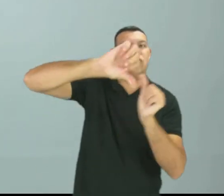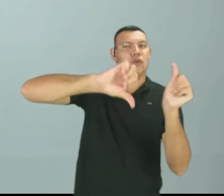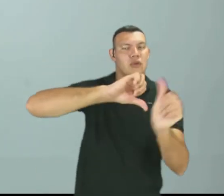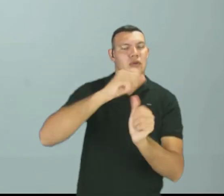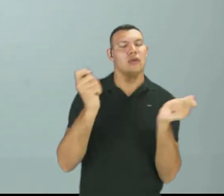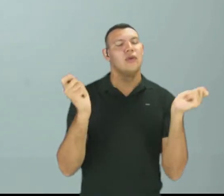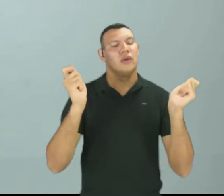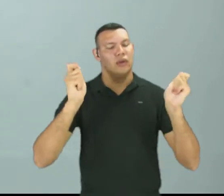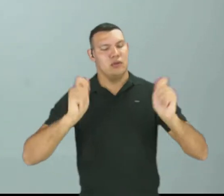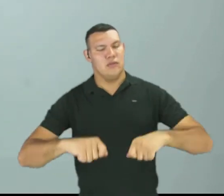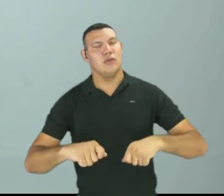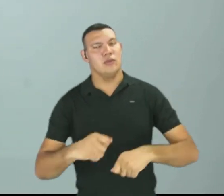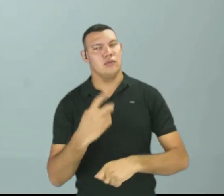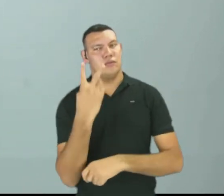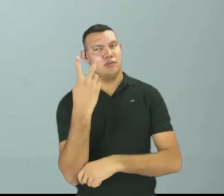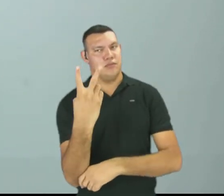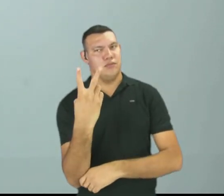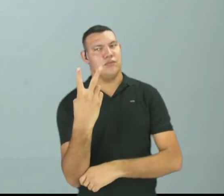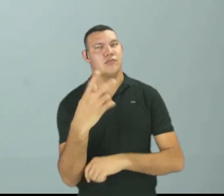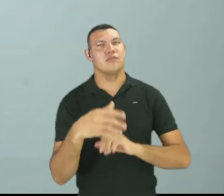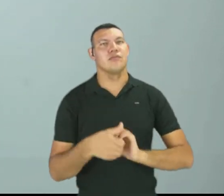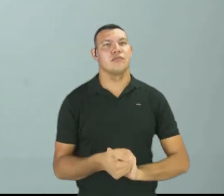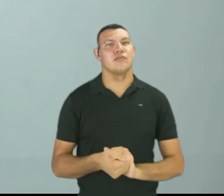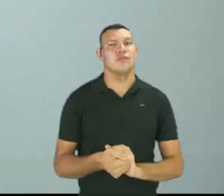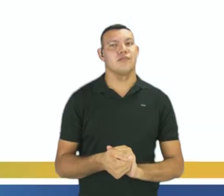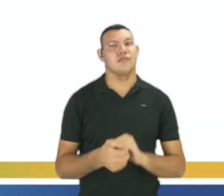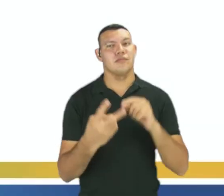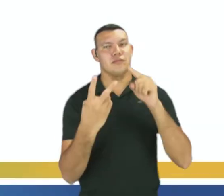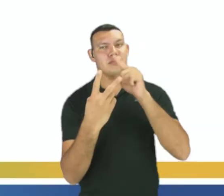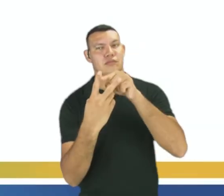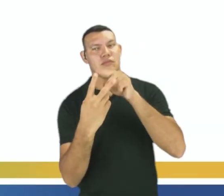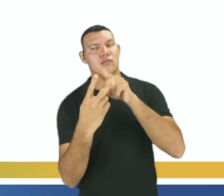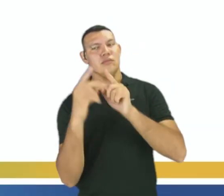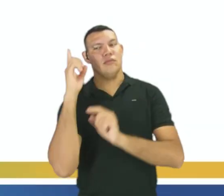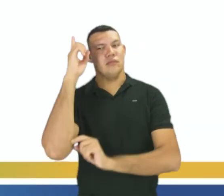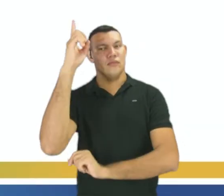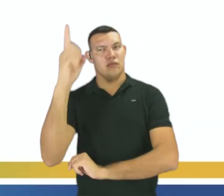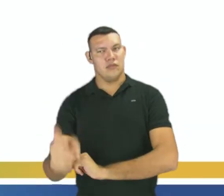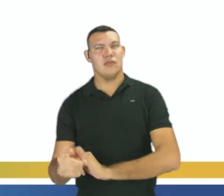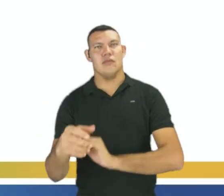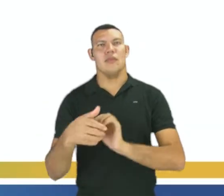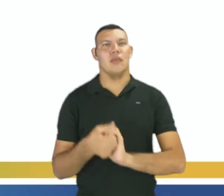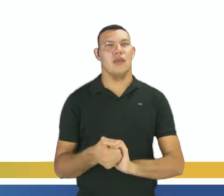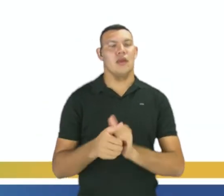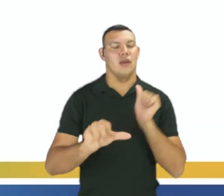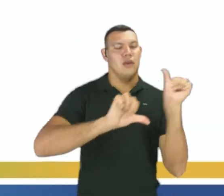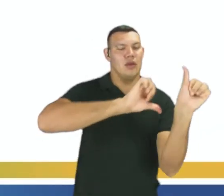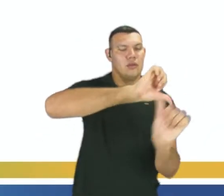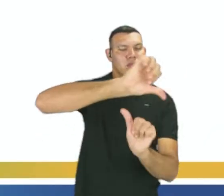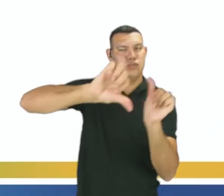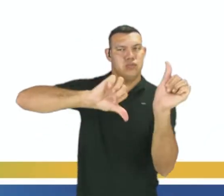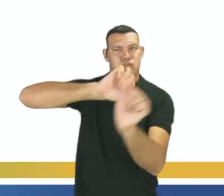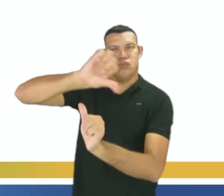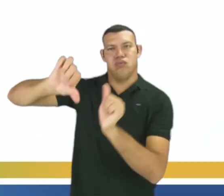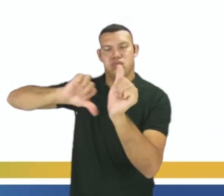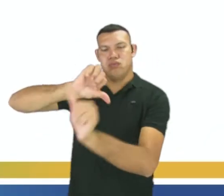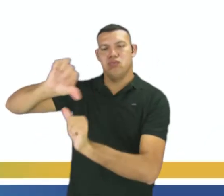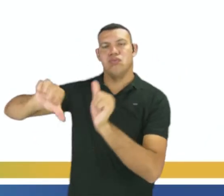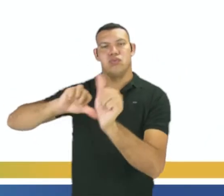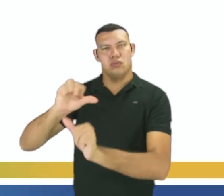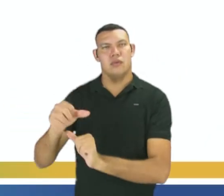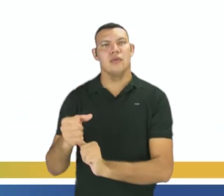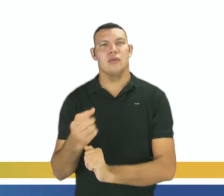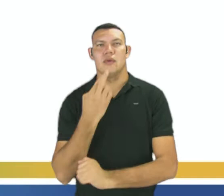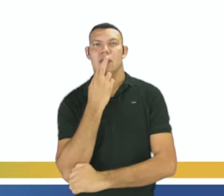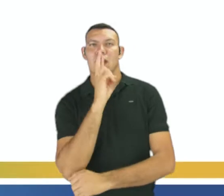pode ter duas situações. Uma reação direta, que é quando nós temos os reagentes transformando-se em